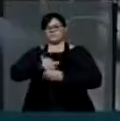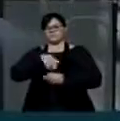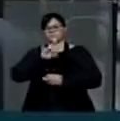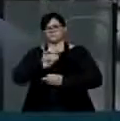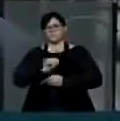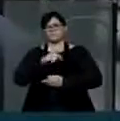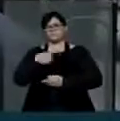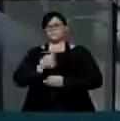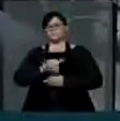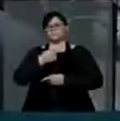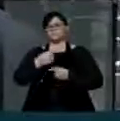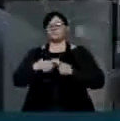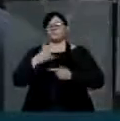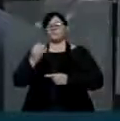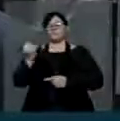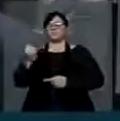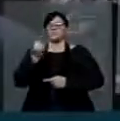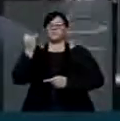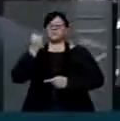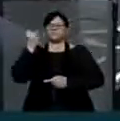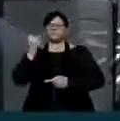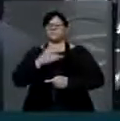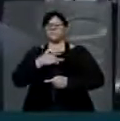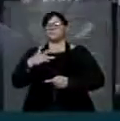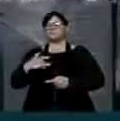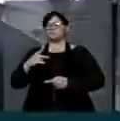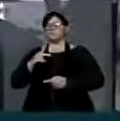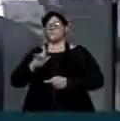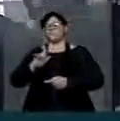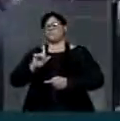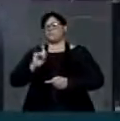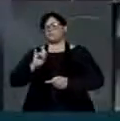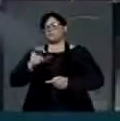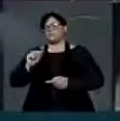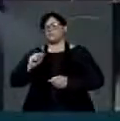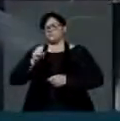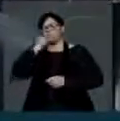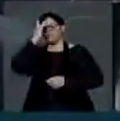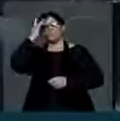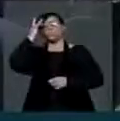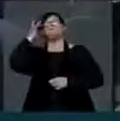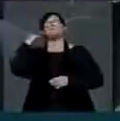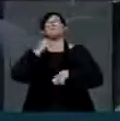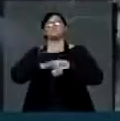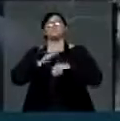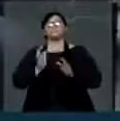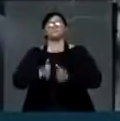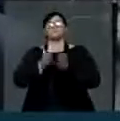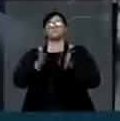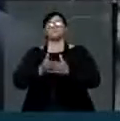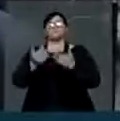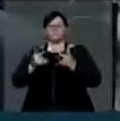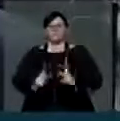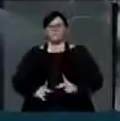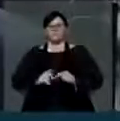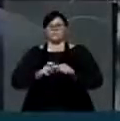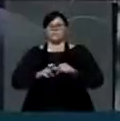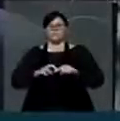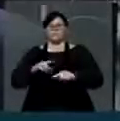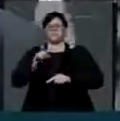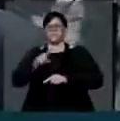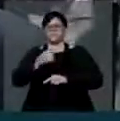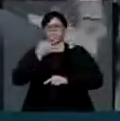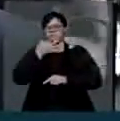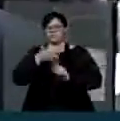nós entendemos que é de fundamental importância para a saúde pública, principalmente para as camadas mais humildes, mais caídas da nossa população. Então, Sr. Presidente, já que V. Exª se